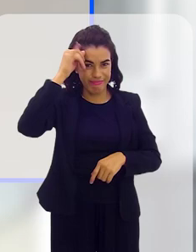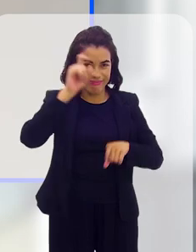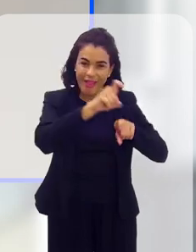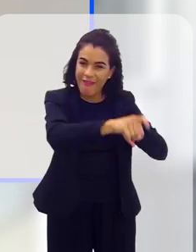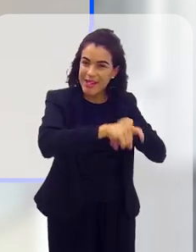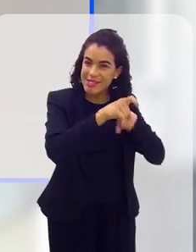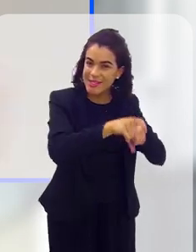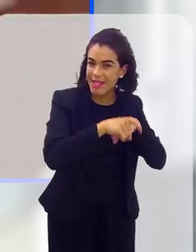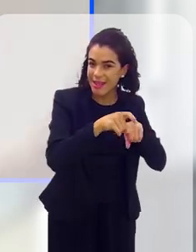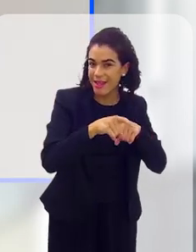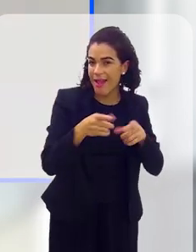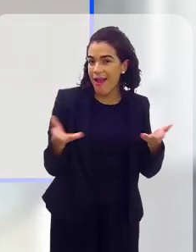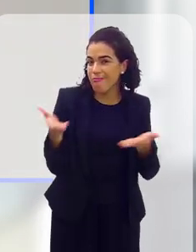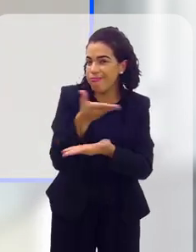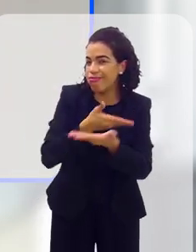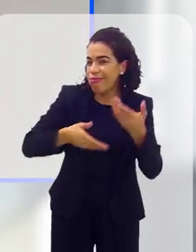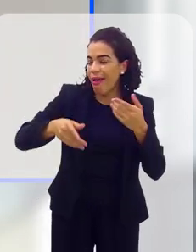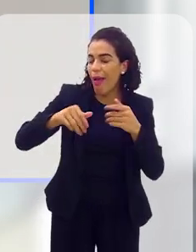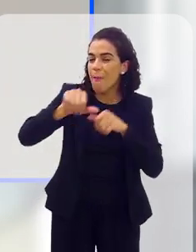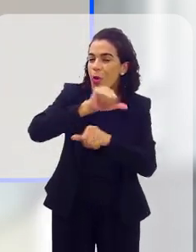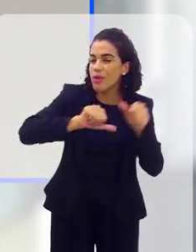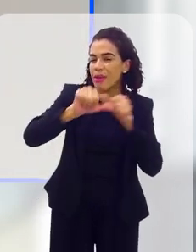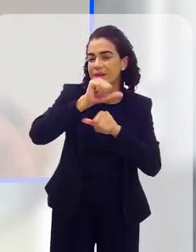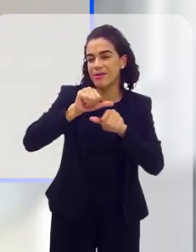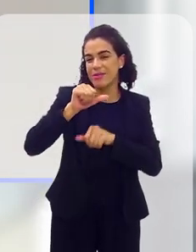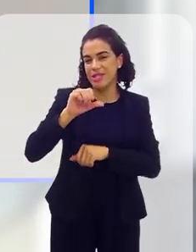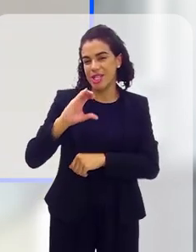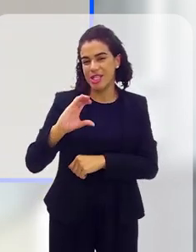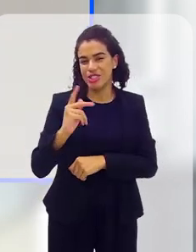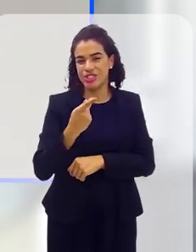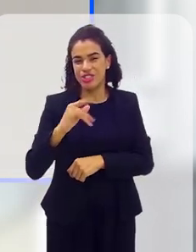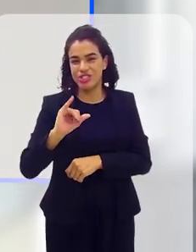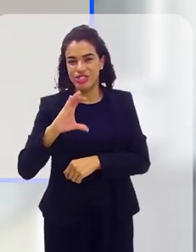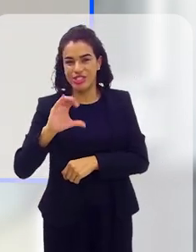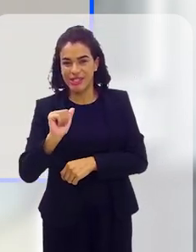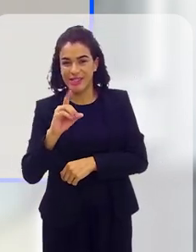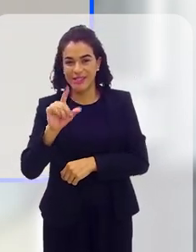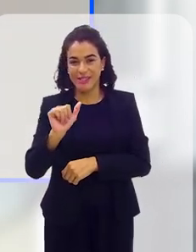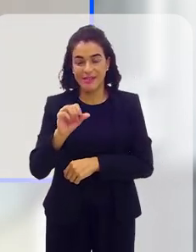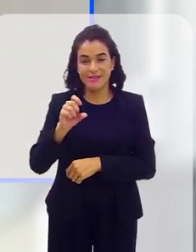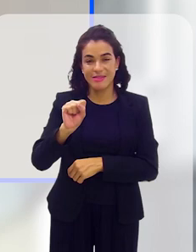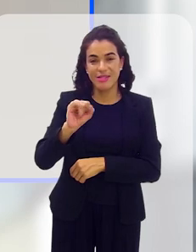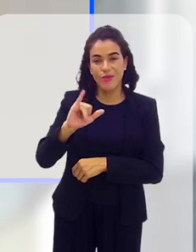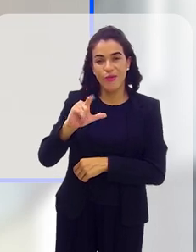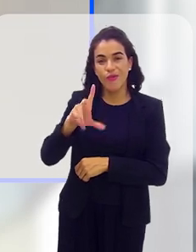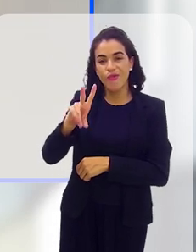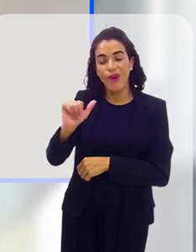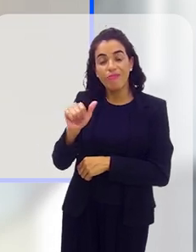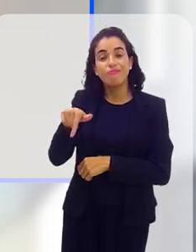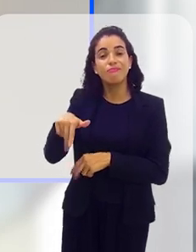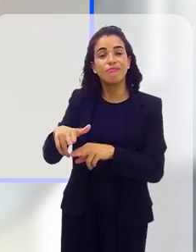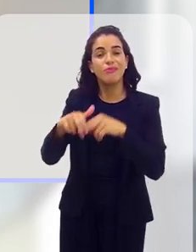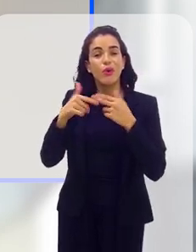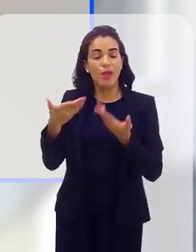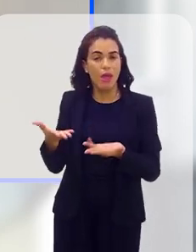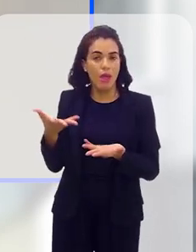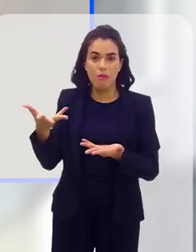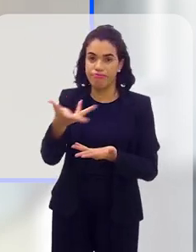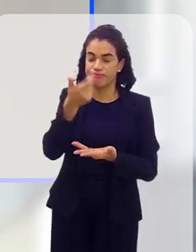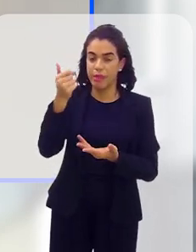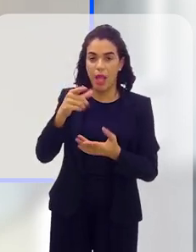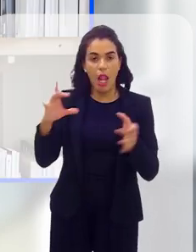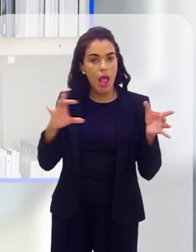seria o análogo da Chica da Silva, numa versão aí masculina, né? Então, esse documentário do Sidney Aguiar é bárbaro,